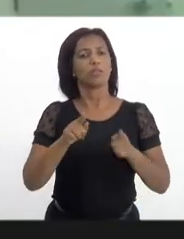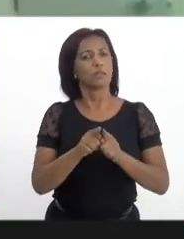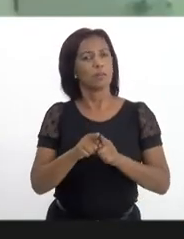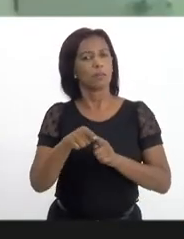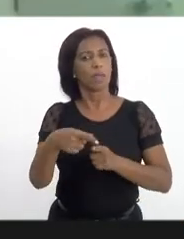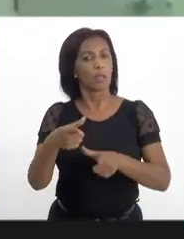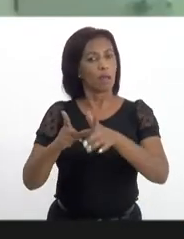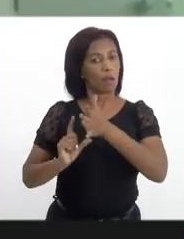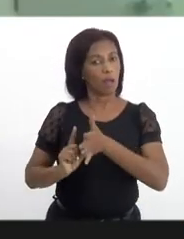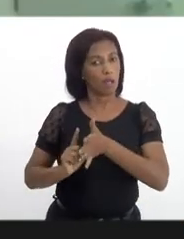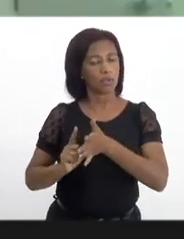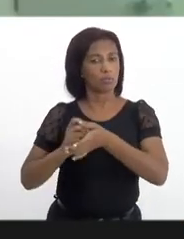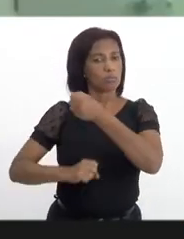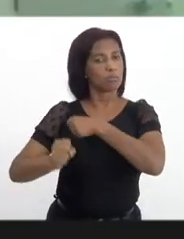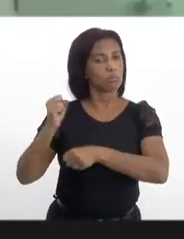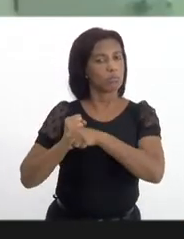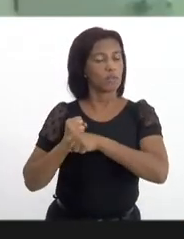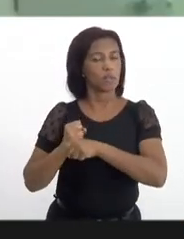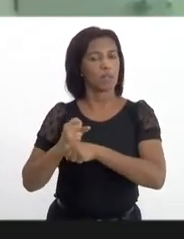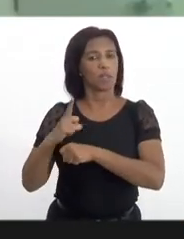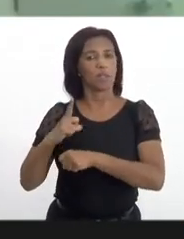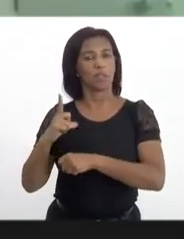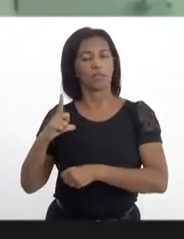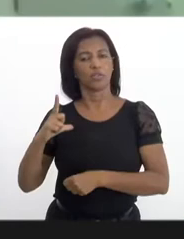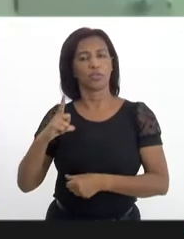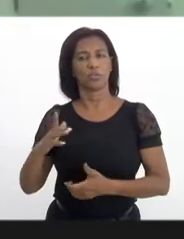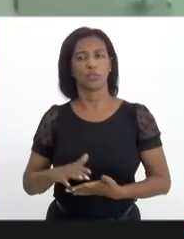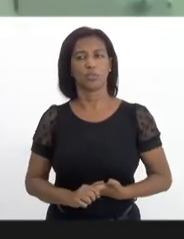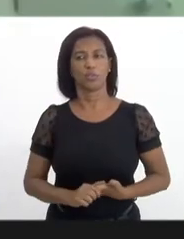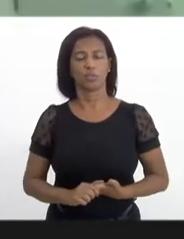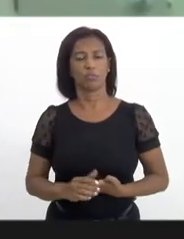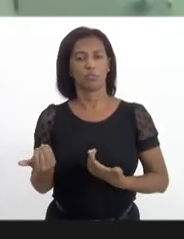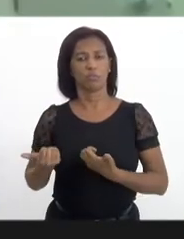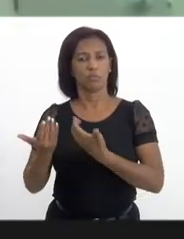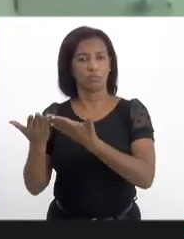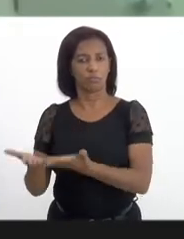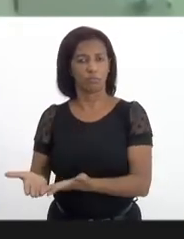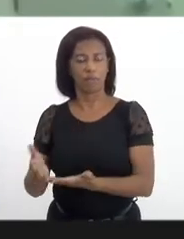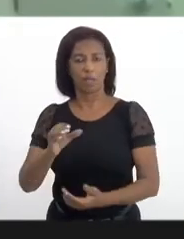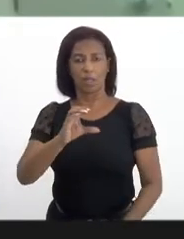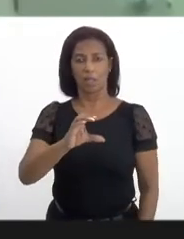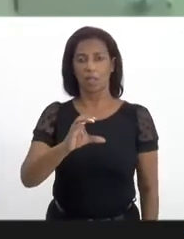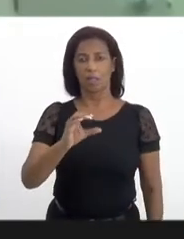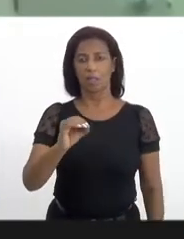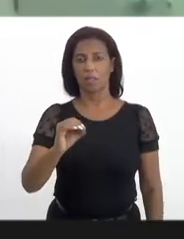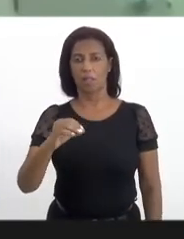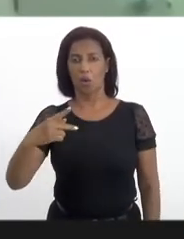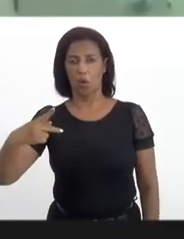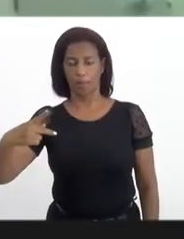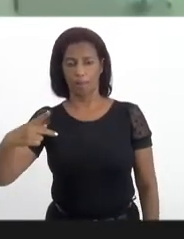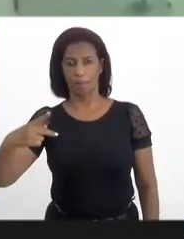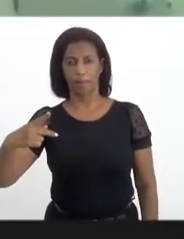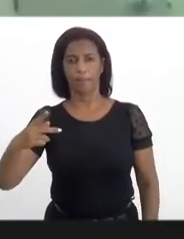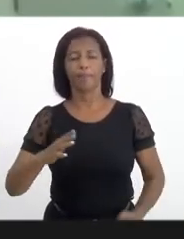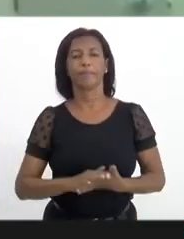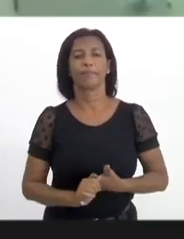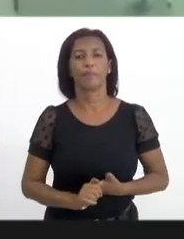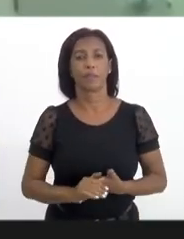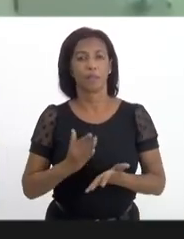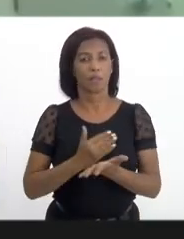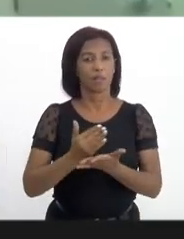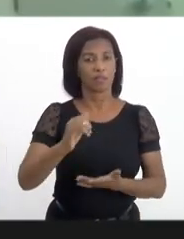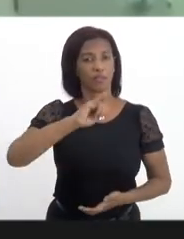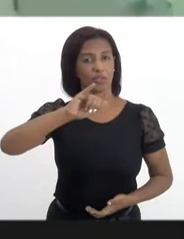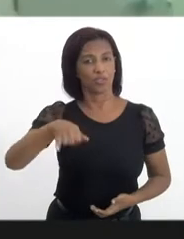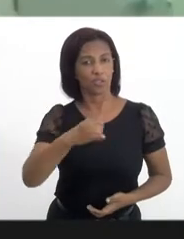Ele antes, no ano passado, estava sediado na CEOP, Secretaria de Ordem Pública, e a partir de